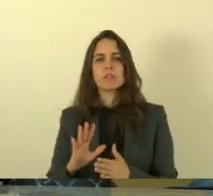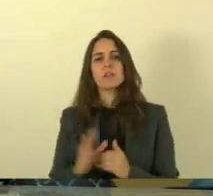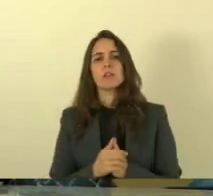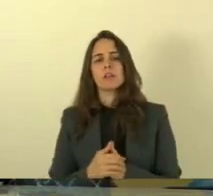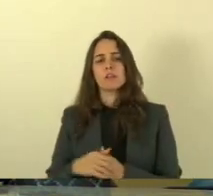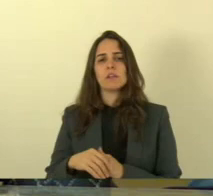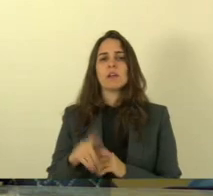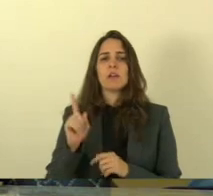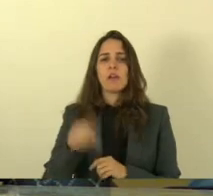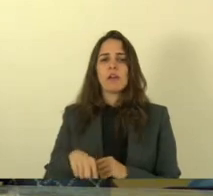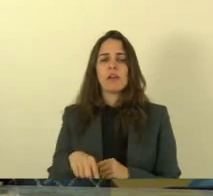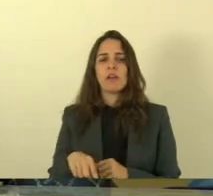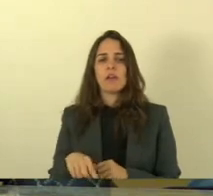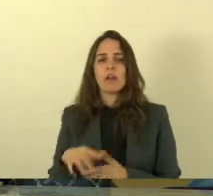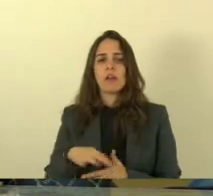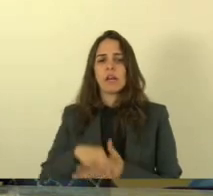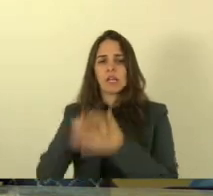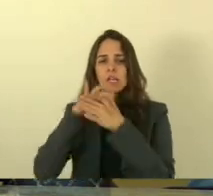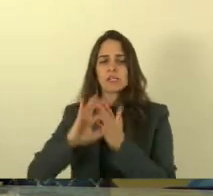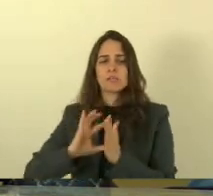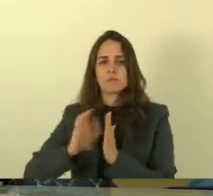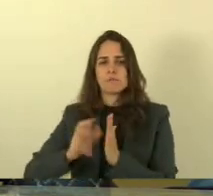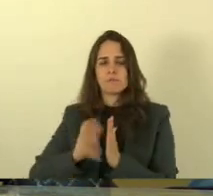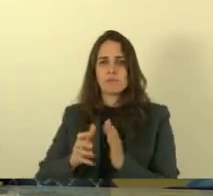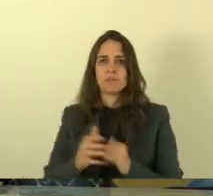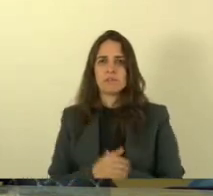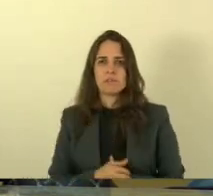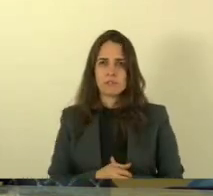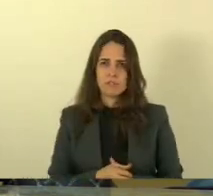expediente lideranças partidárias